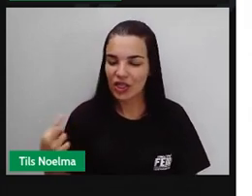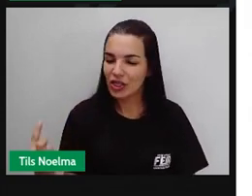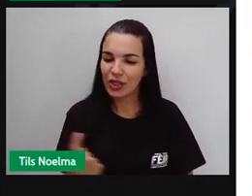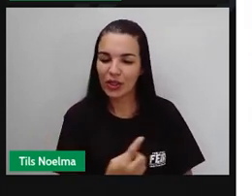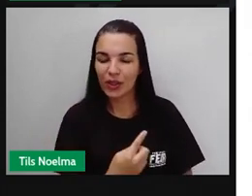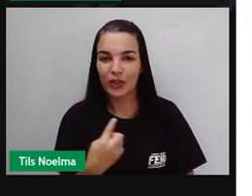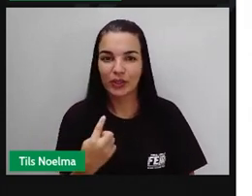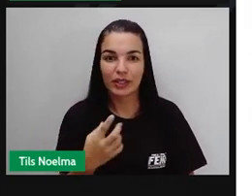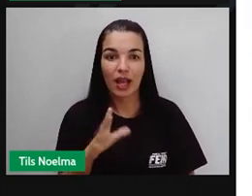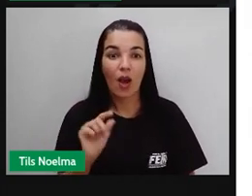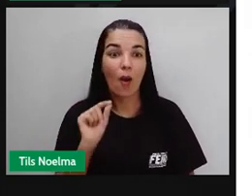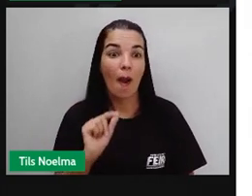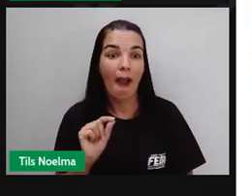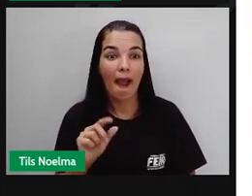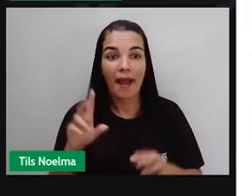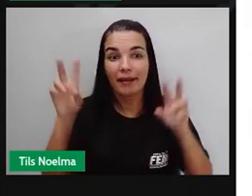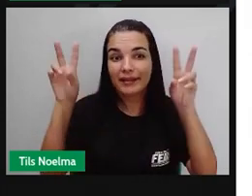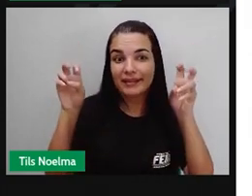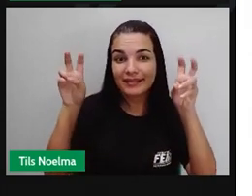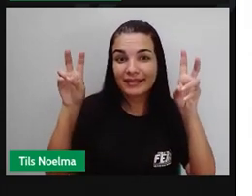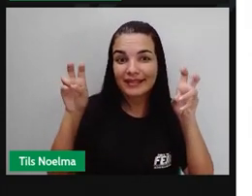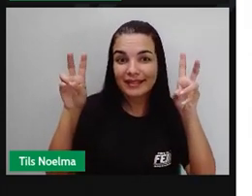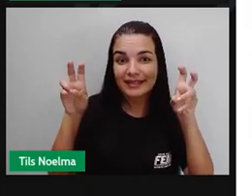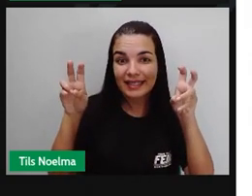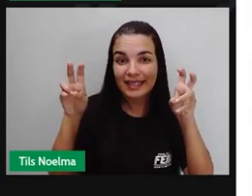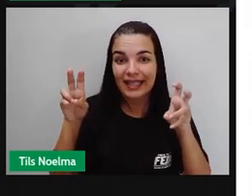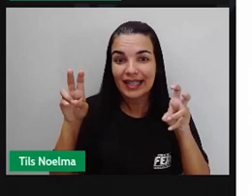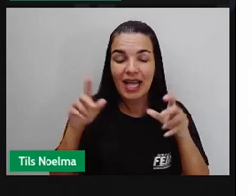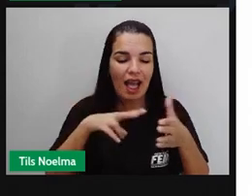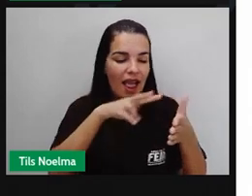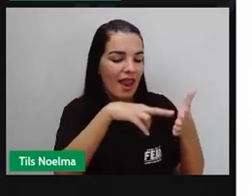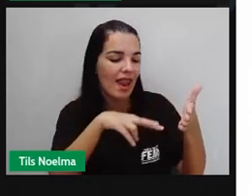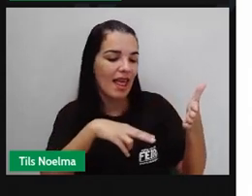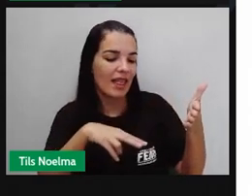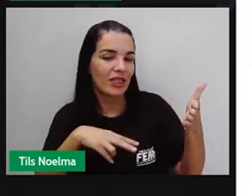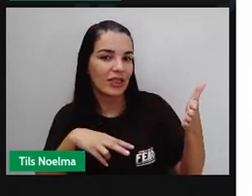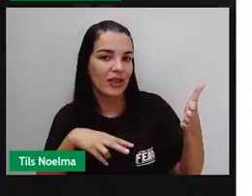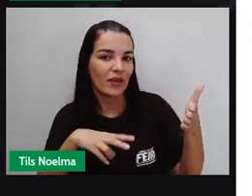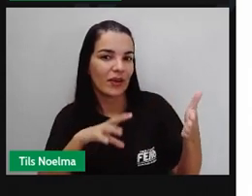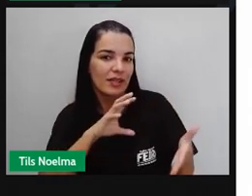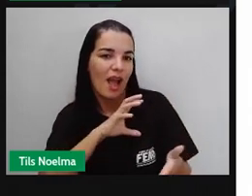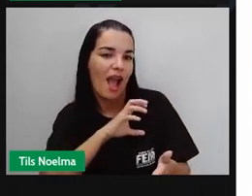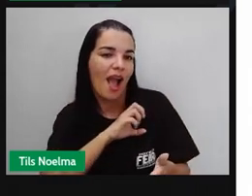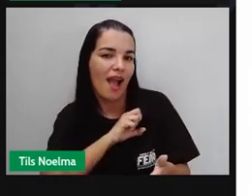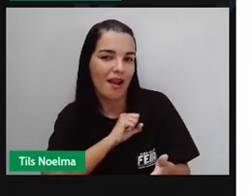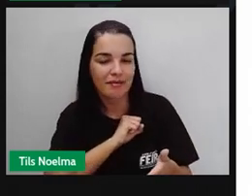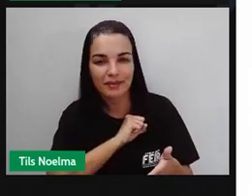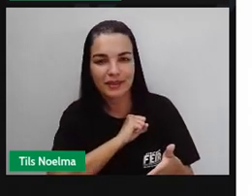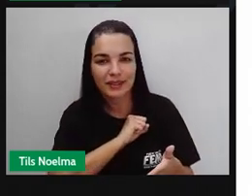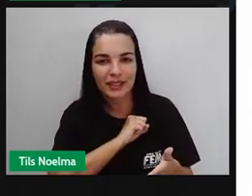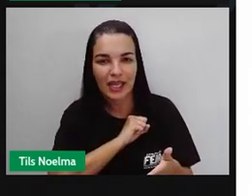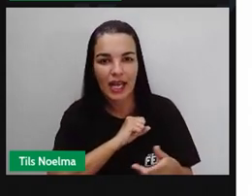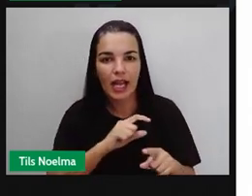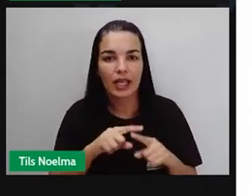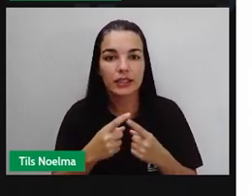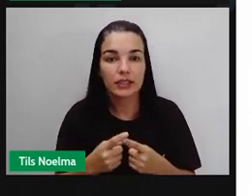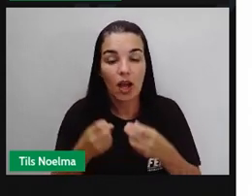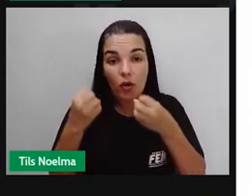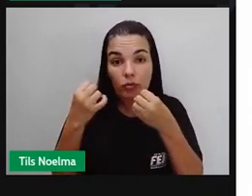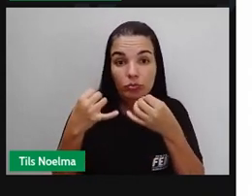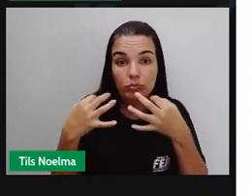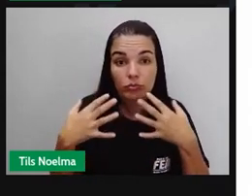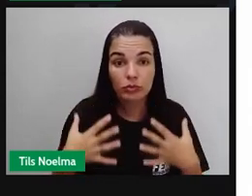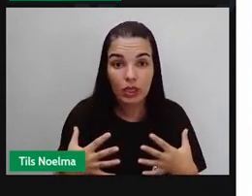Borralheira. O nome do nosso grupo é... Leitores com Amor. O autor desse livro é Silvomé.